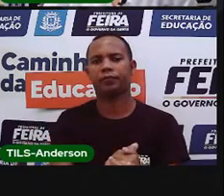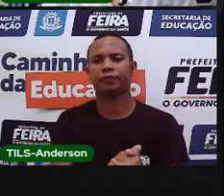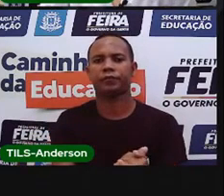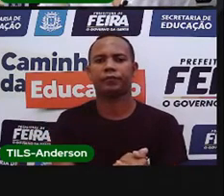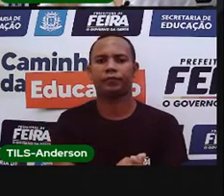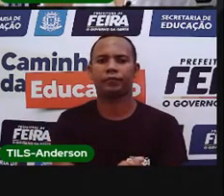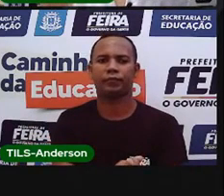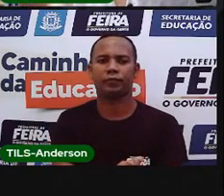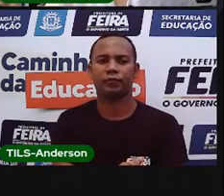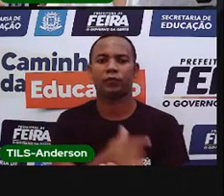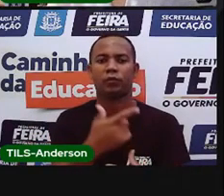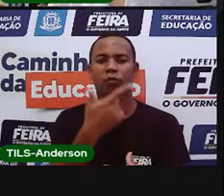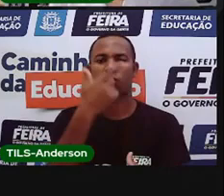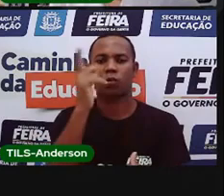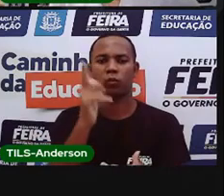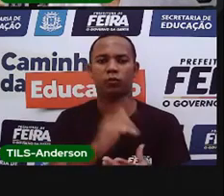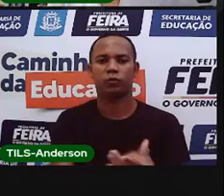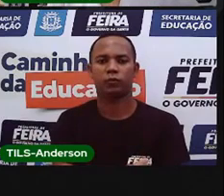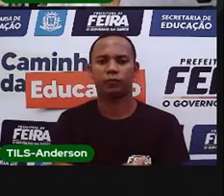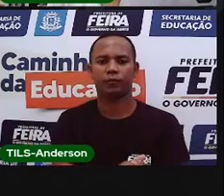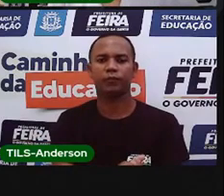Bom, um outro, né,